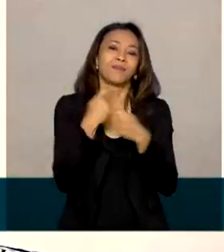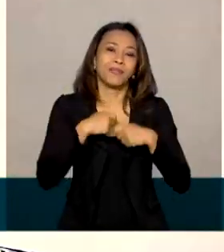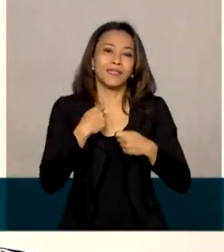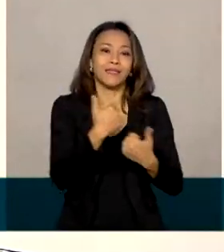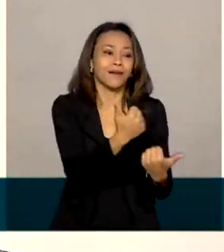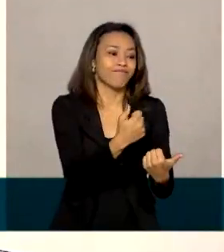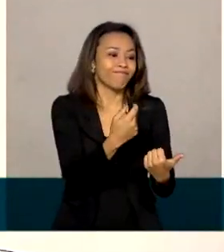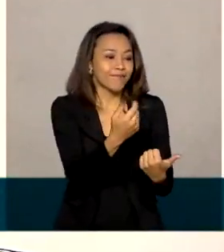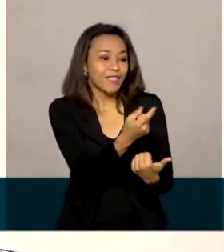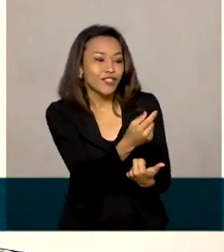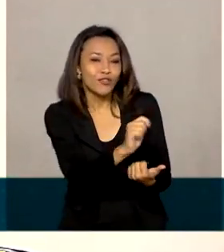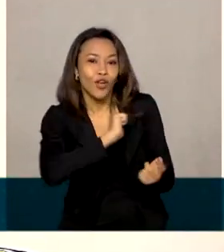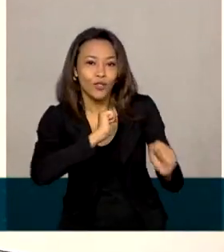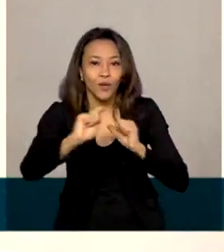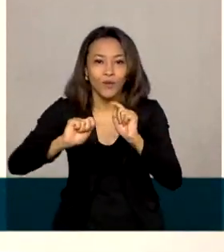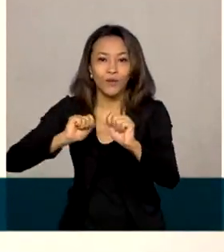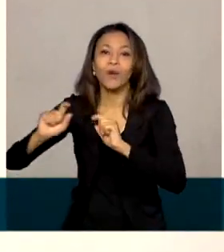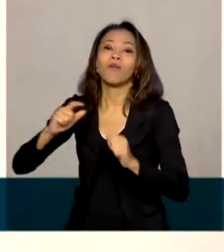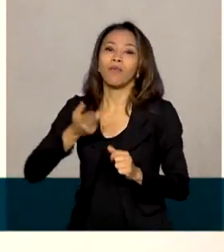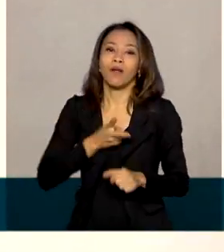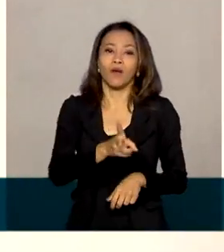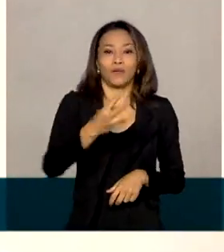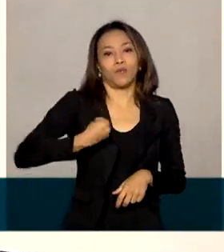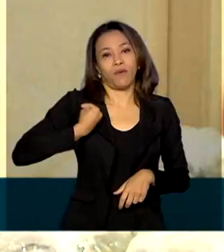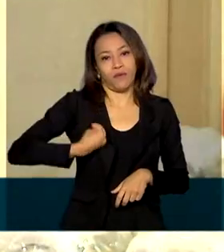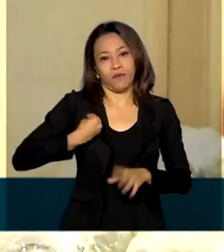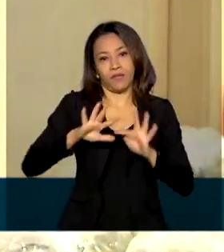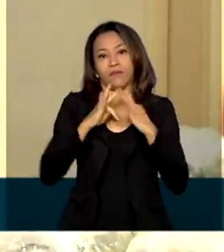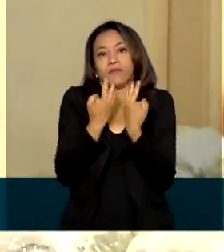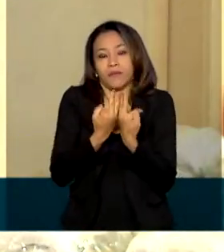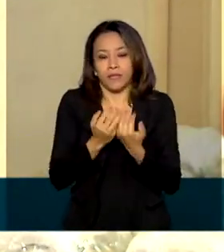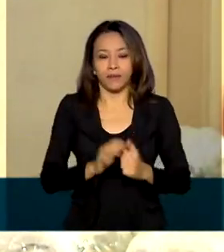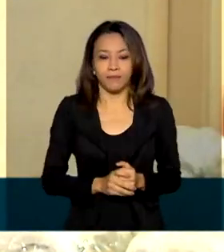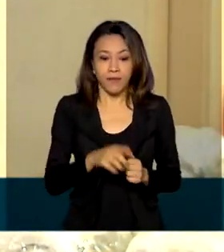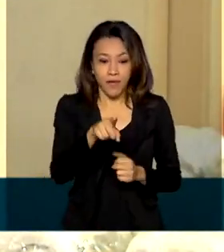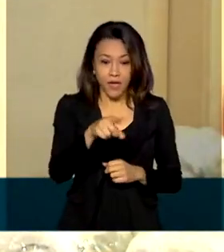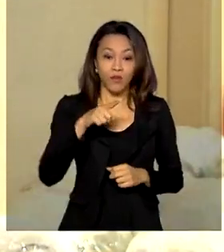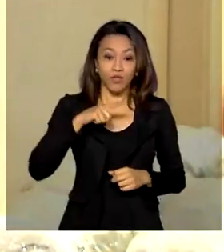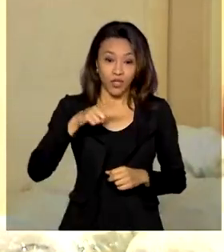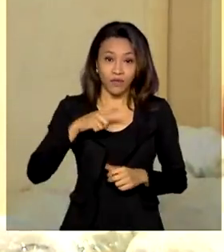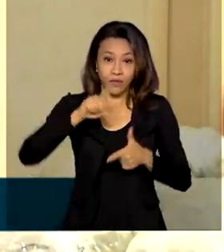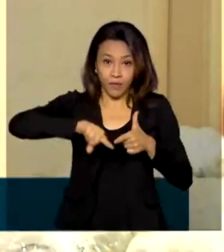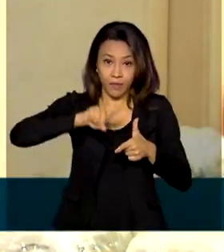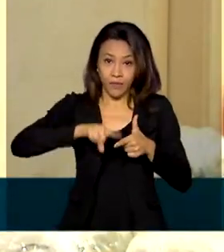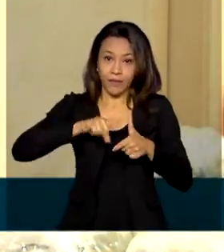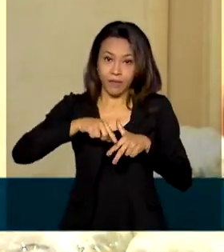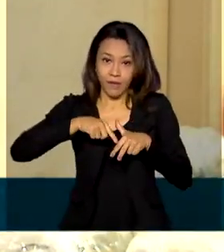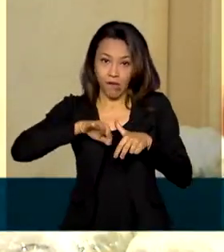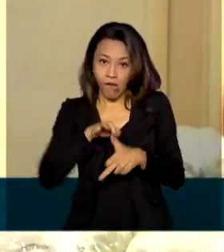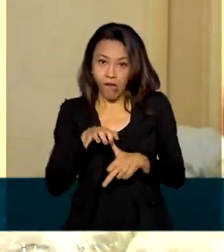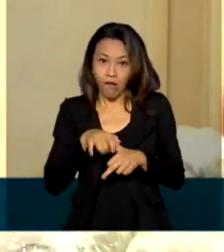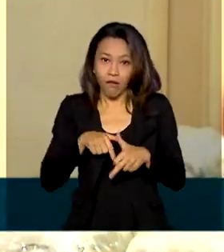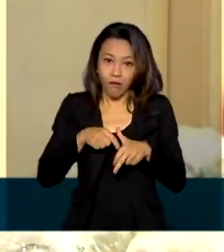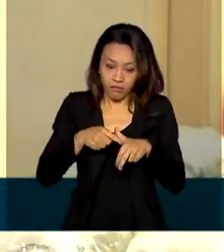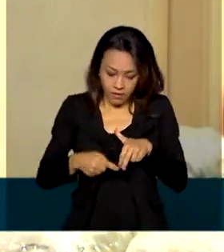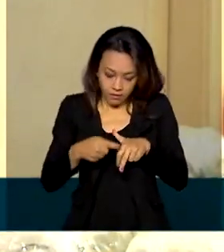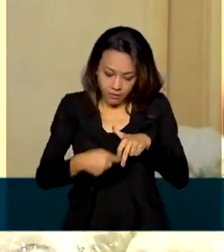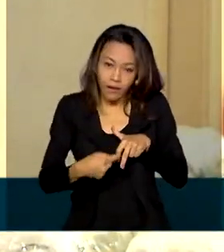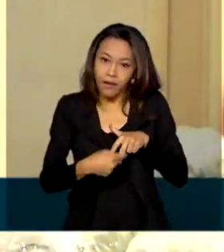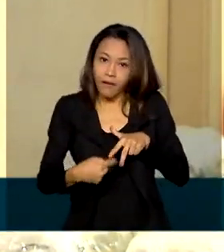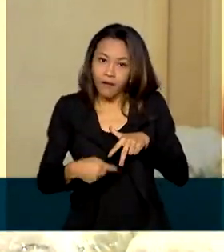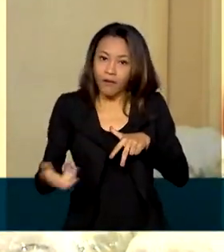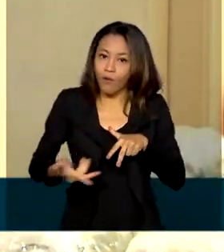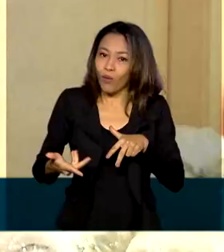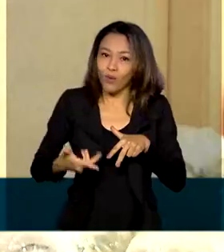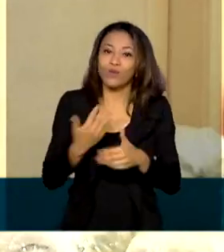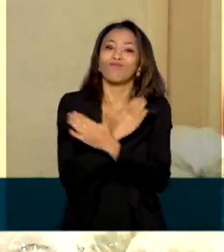doações para garantir a sobrevivência de sua família. Tive paralisa infantil nas pernas. Atualmente estou desempregada.